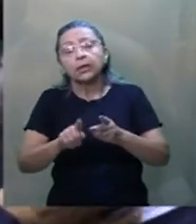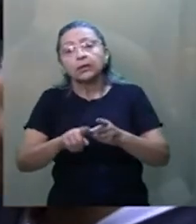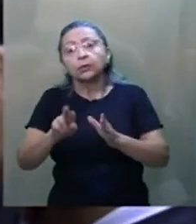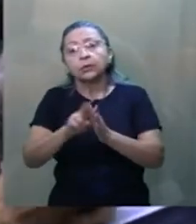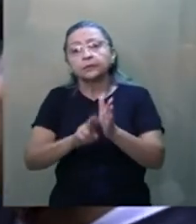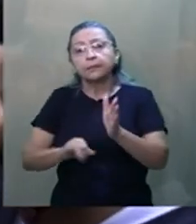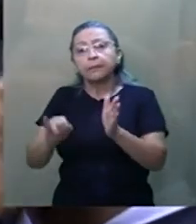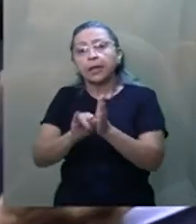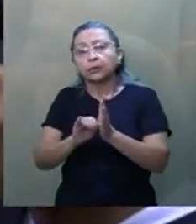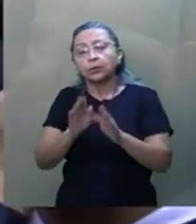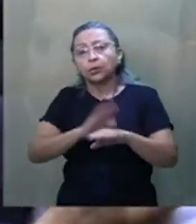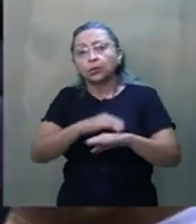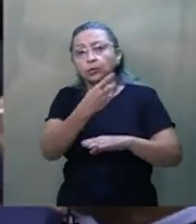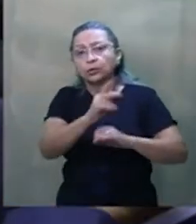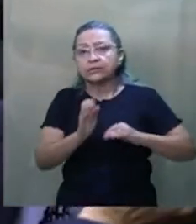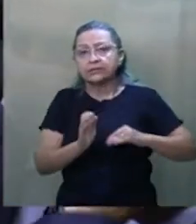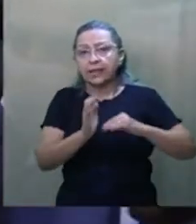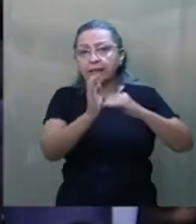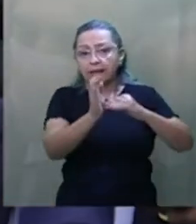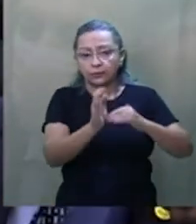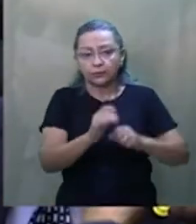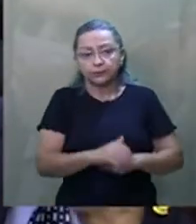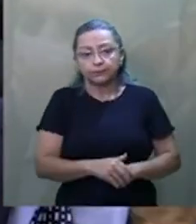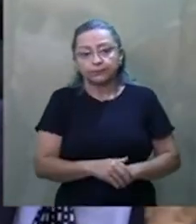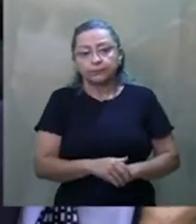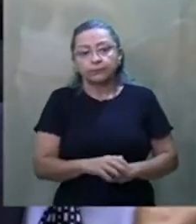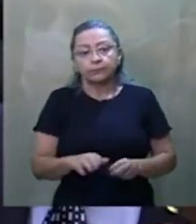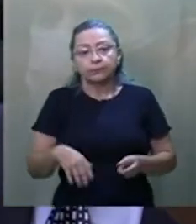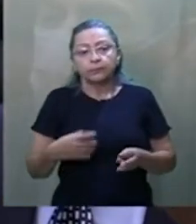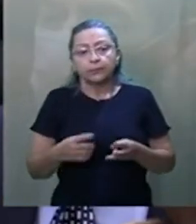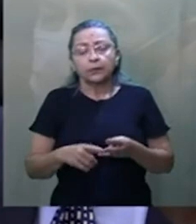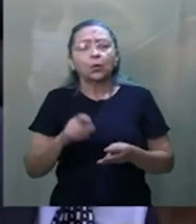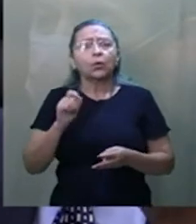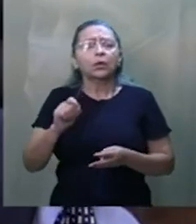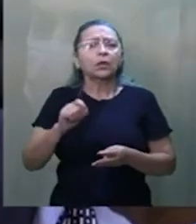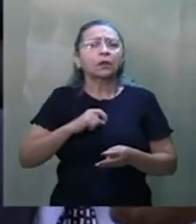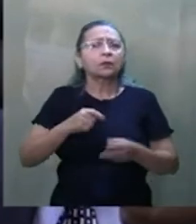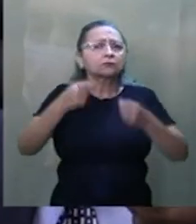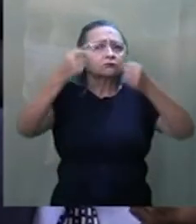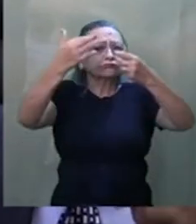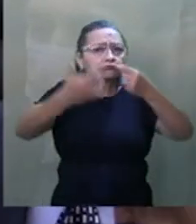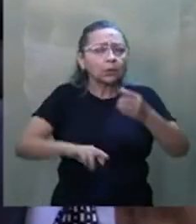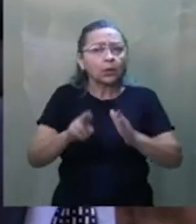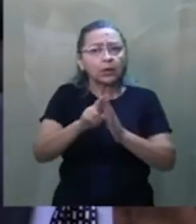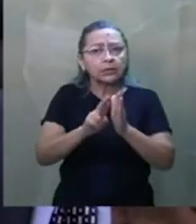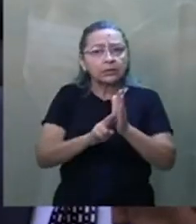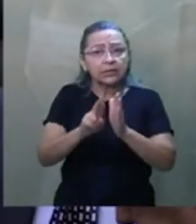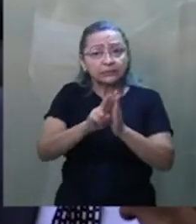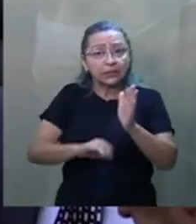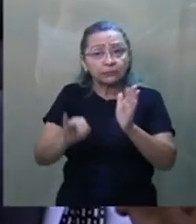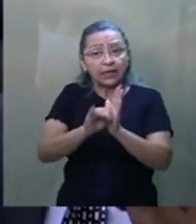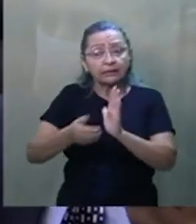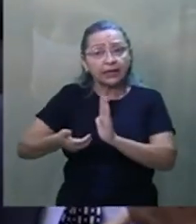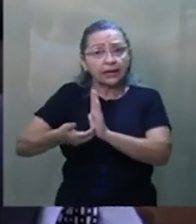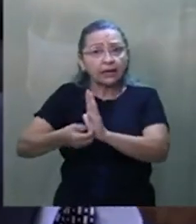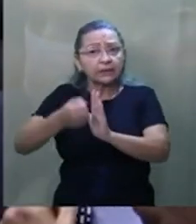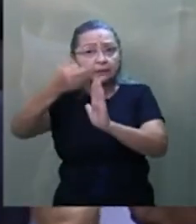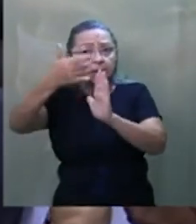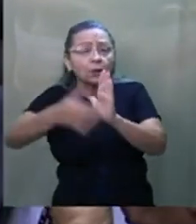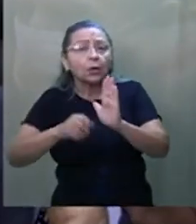do Senado da República. E o que diz o Regimento da Câmara dos Deputados é que o presidente